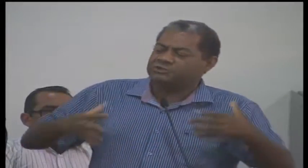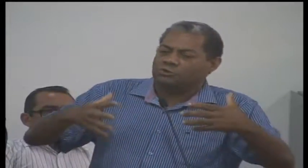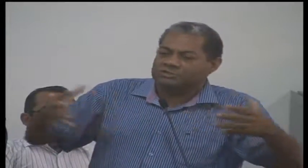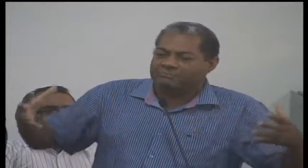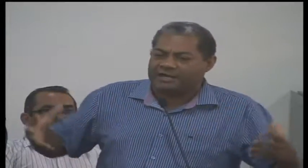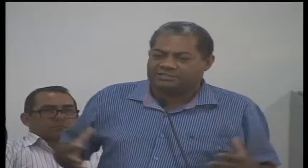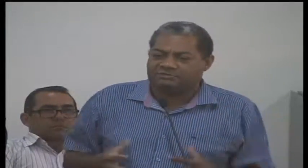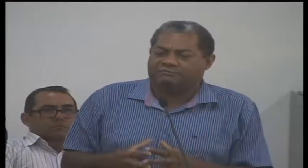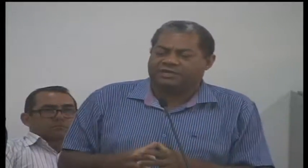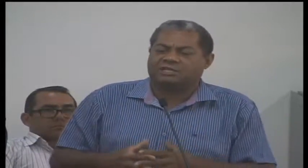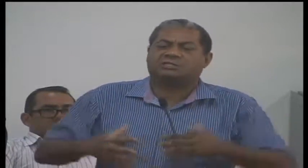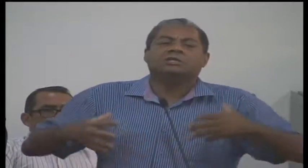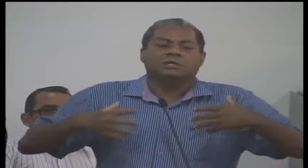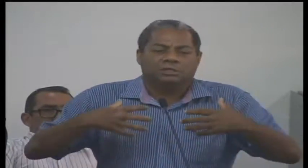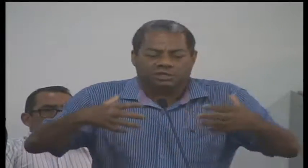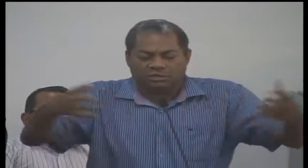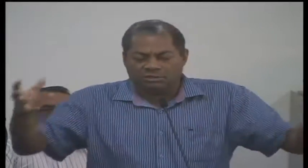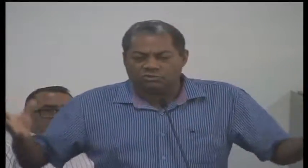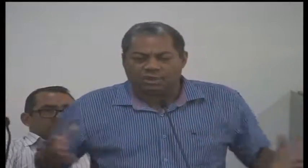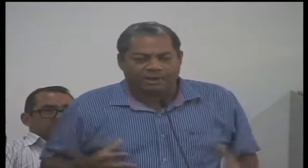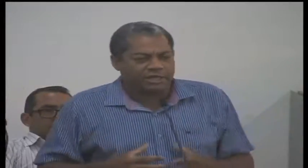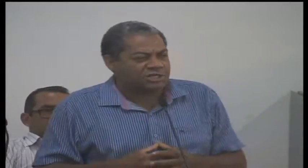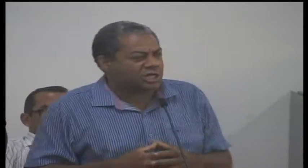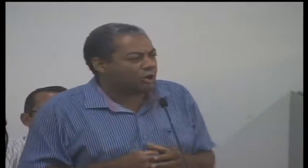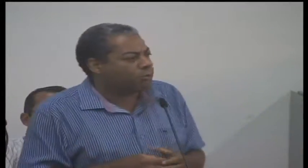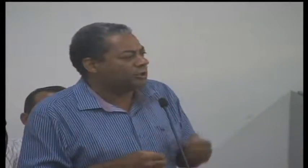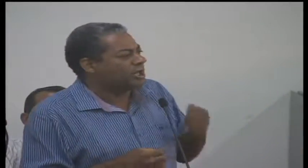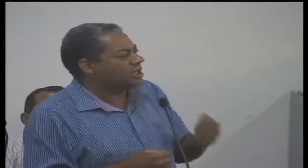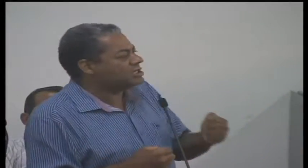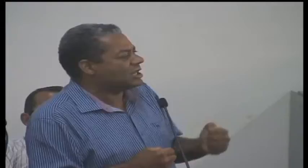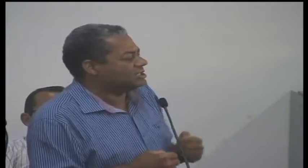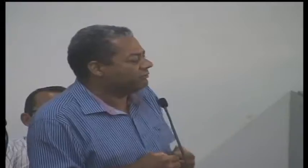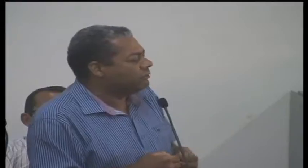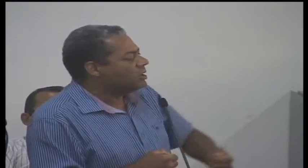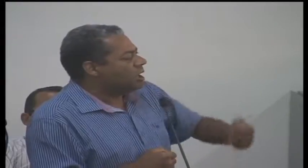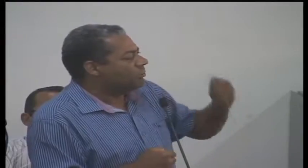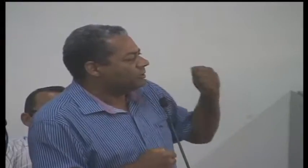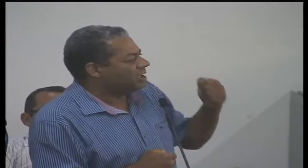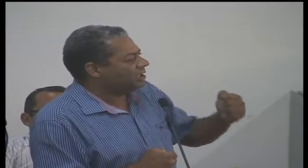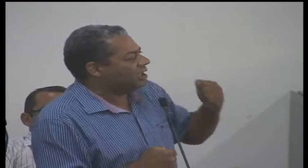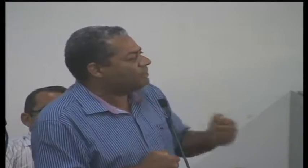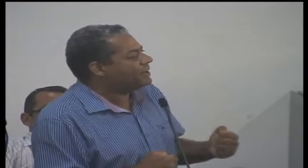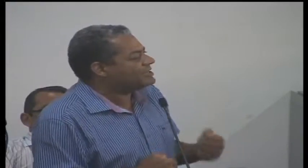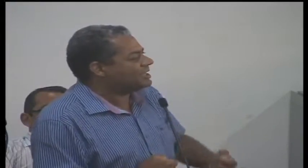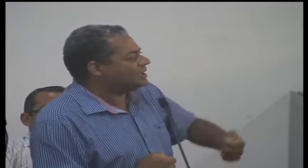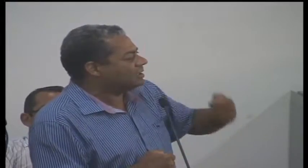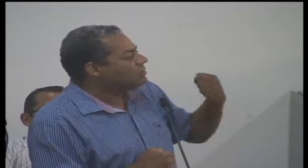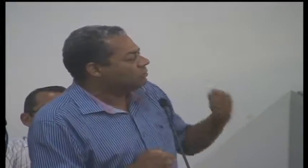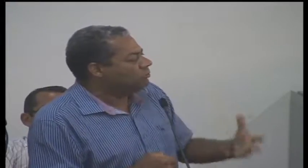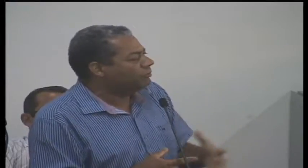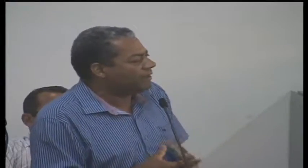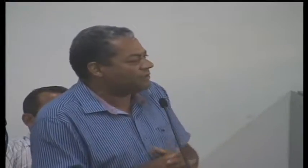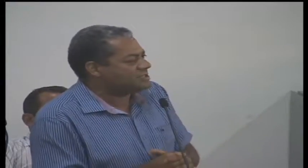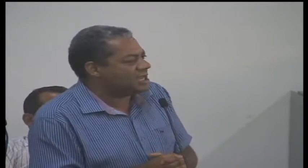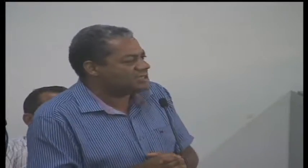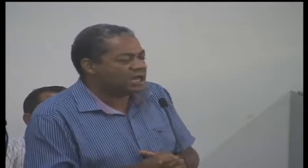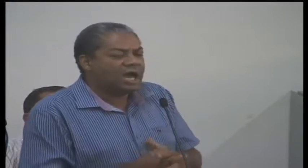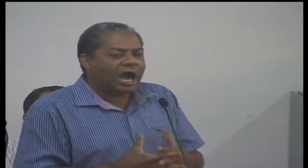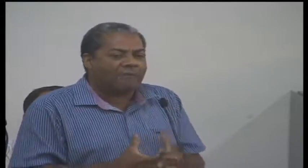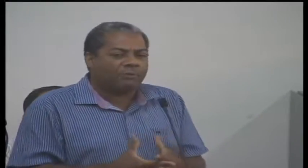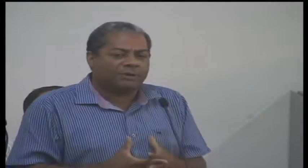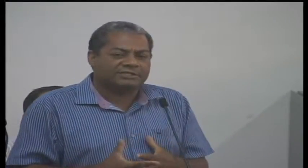vereadores, 11 partidos diferentes. E, de uma maneira geral, o poder legislativo é o poder que representa com